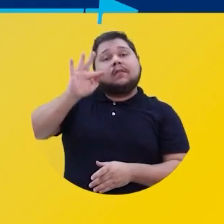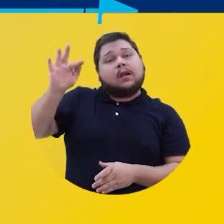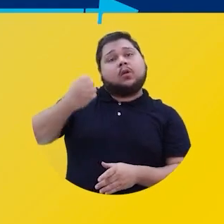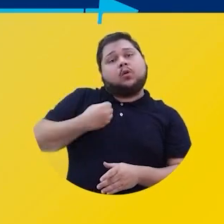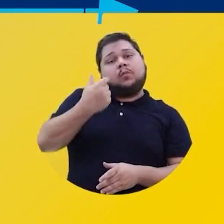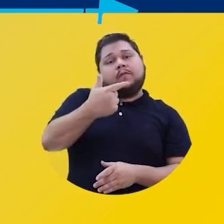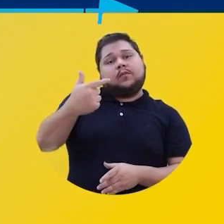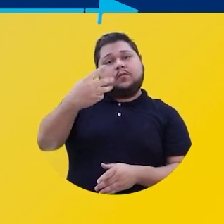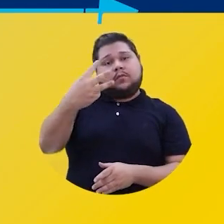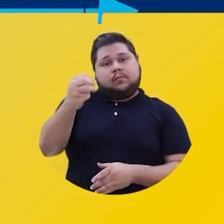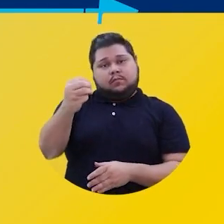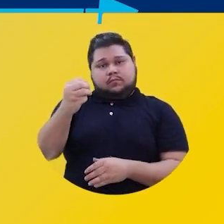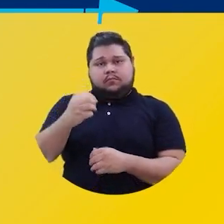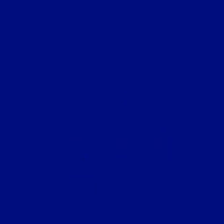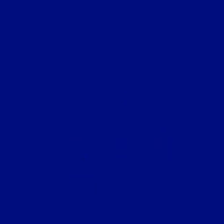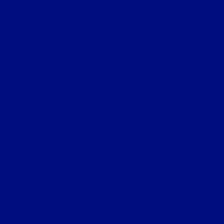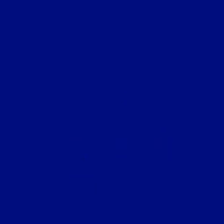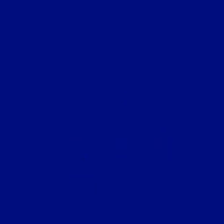2230.